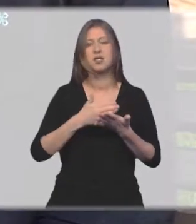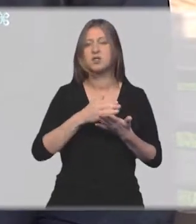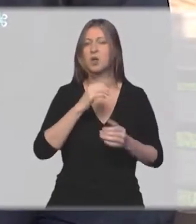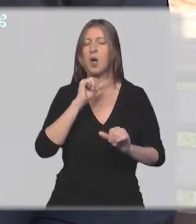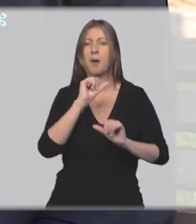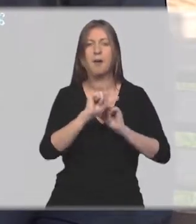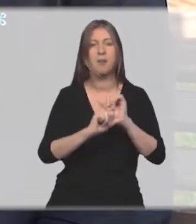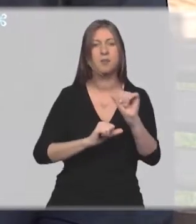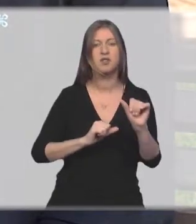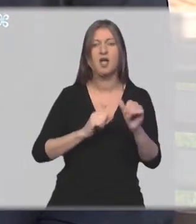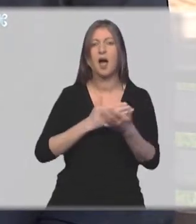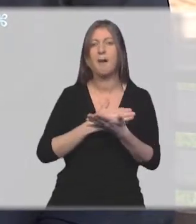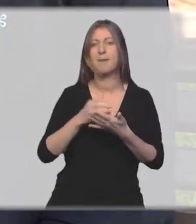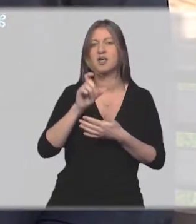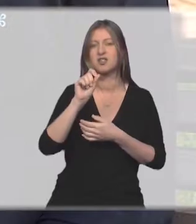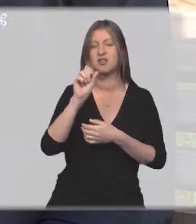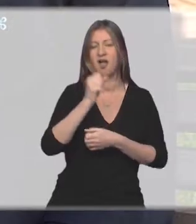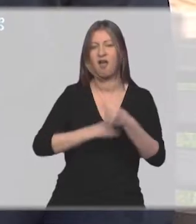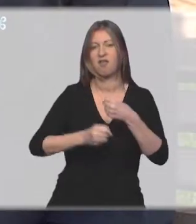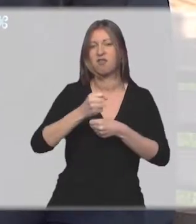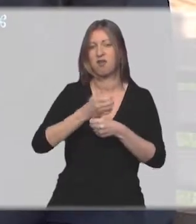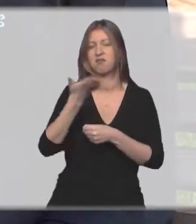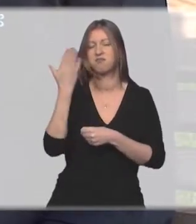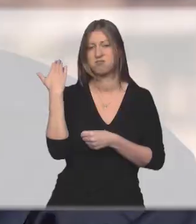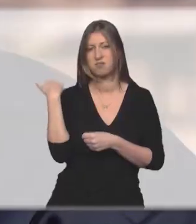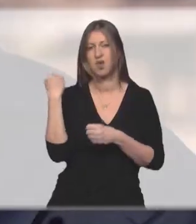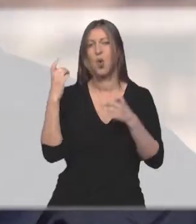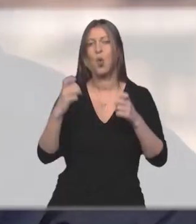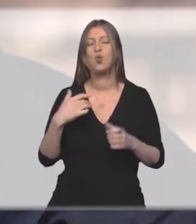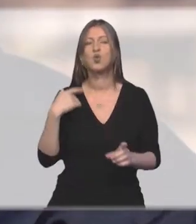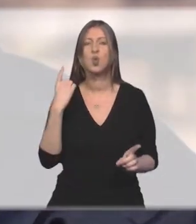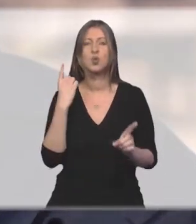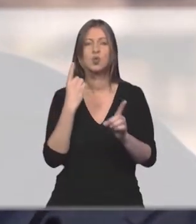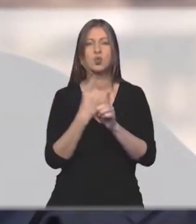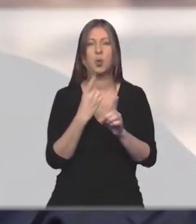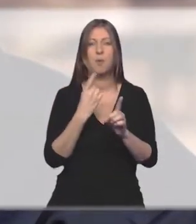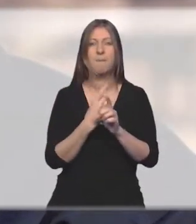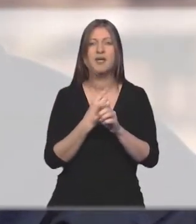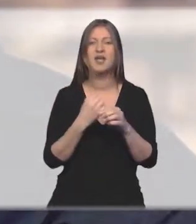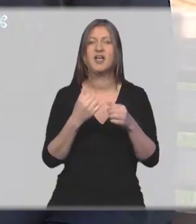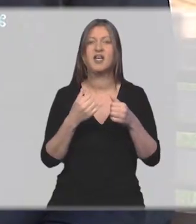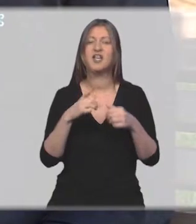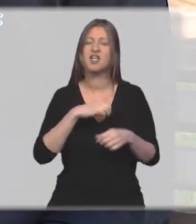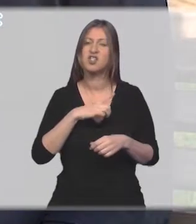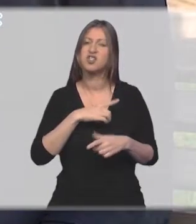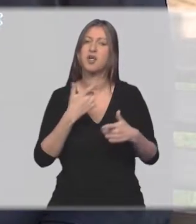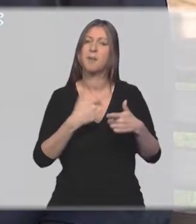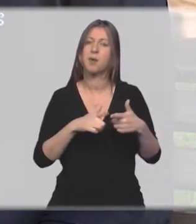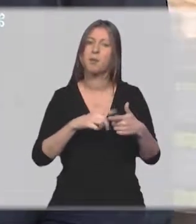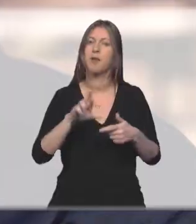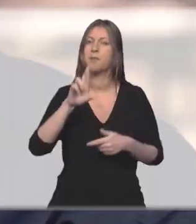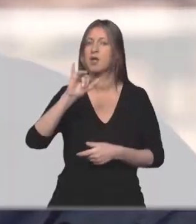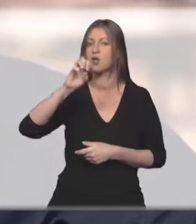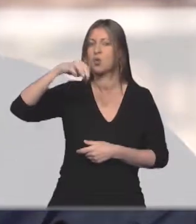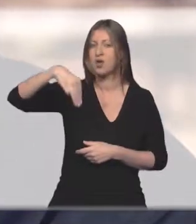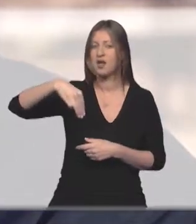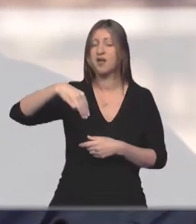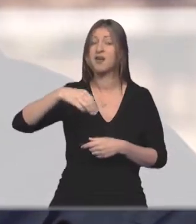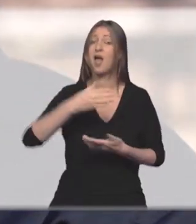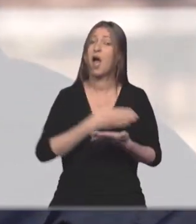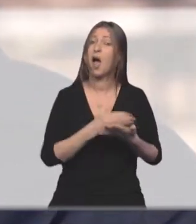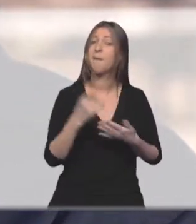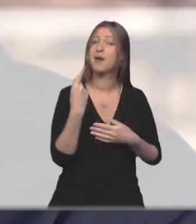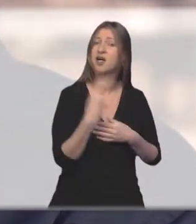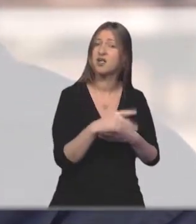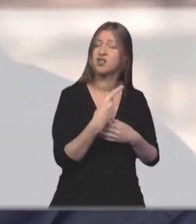a mudar a partir de 10 anos para trás, onde eu descobri que estava com insuficiência renal crônica e a partir